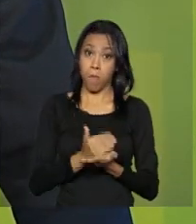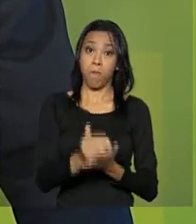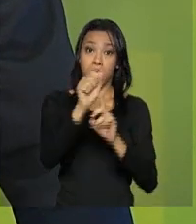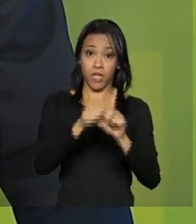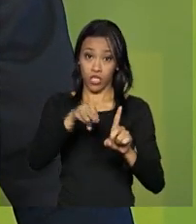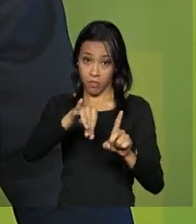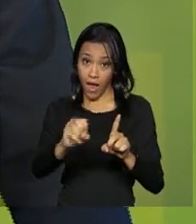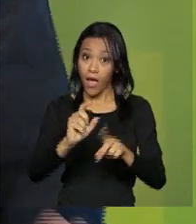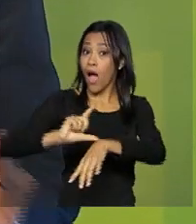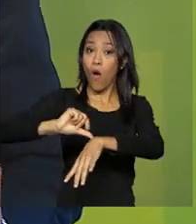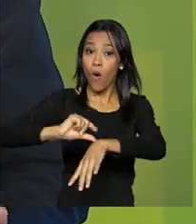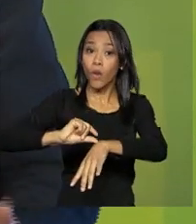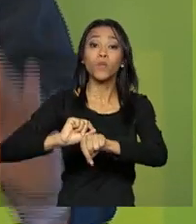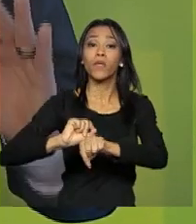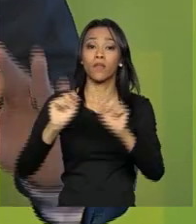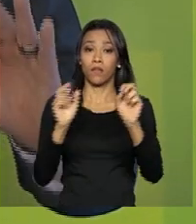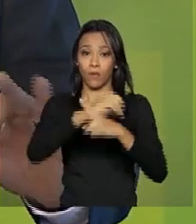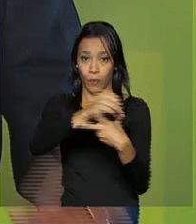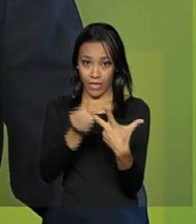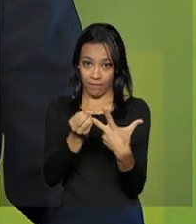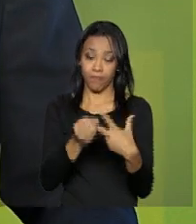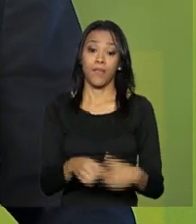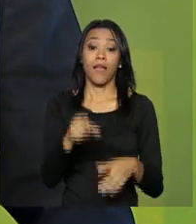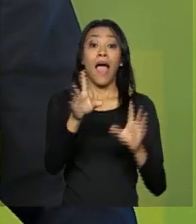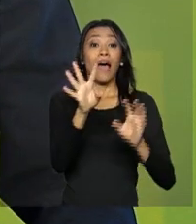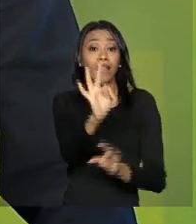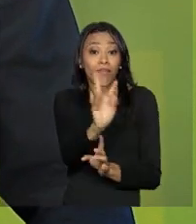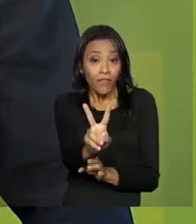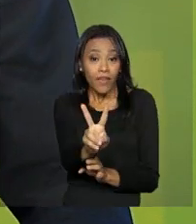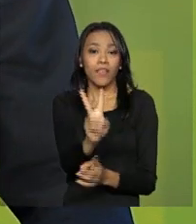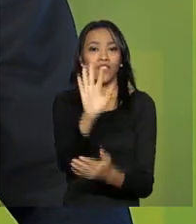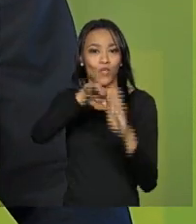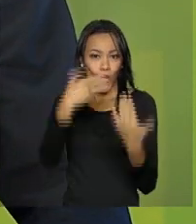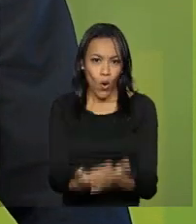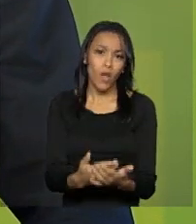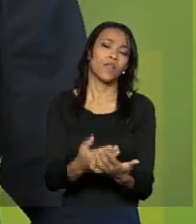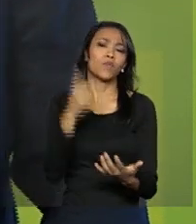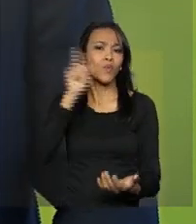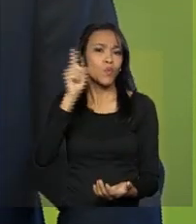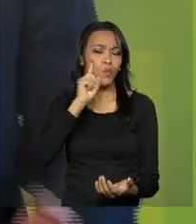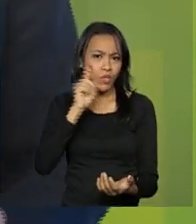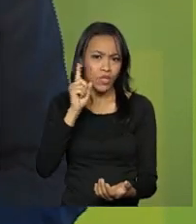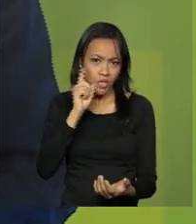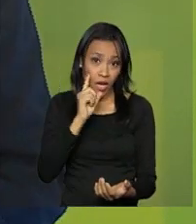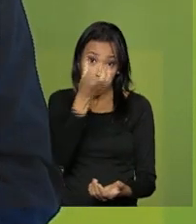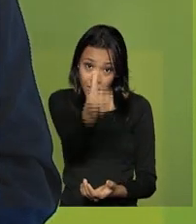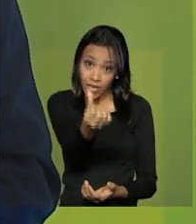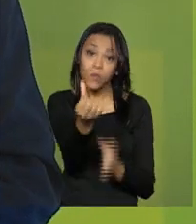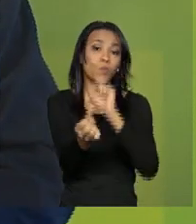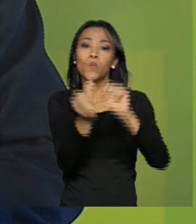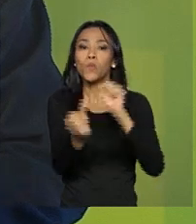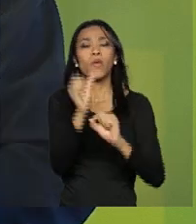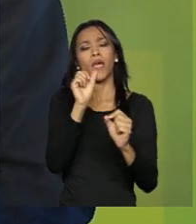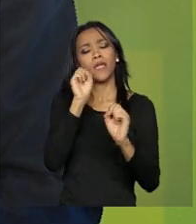programa Hora do Enem. A TV Escola, todos os dias, vai entrar às 18 horas no ar, dando uma aula sobre o Enem.